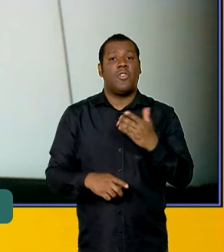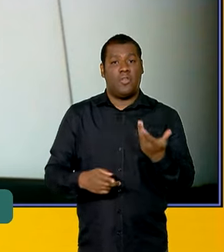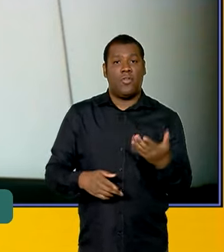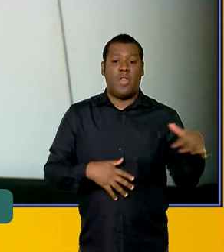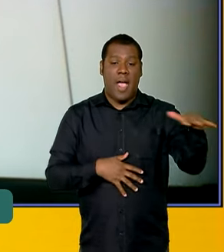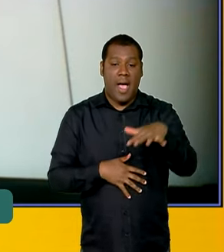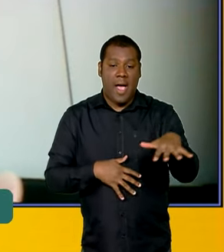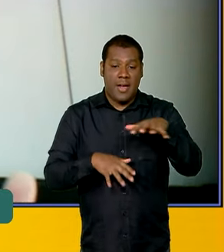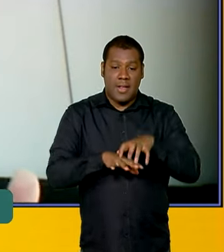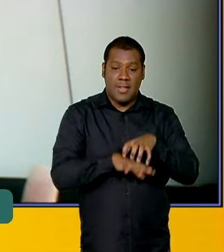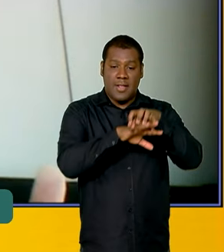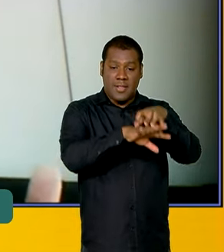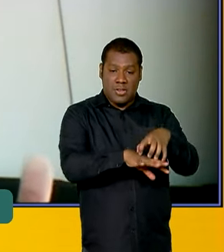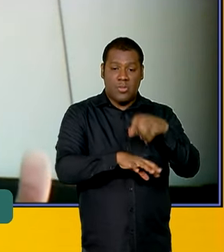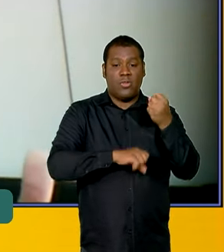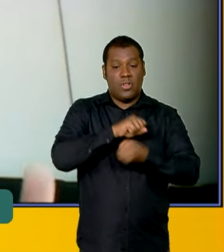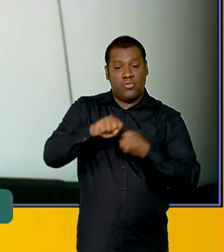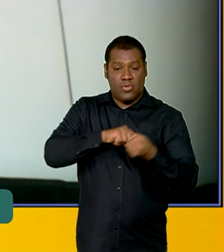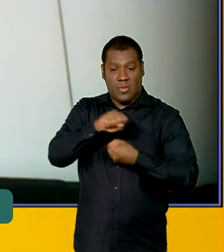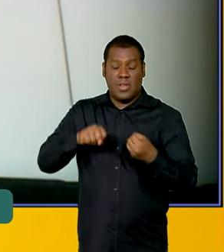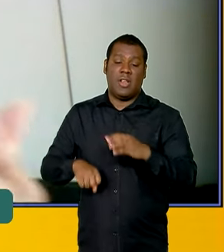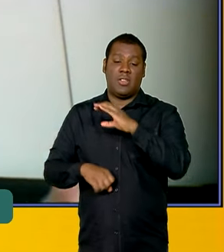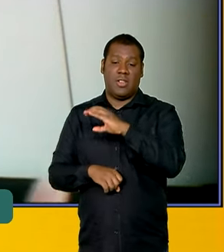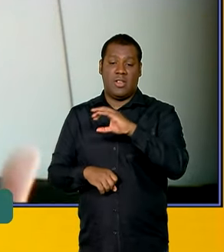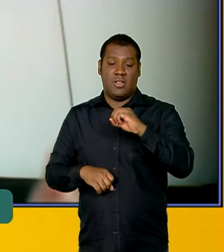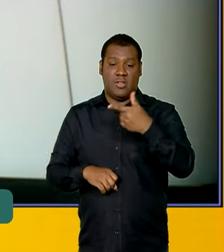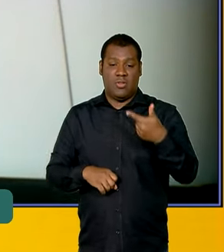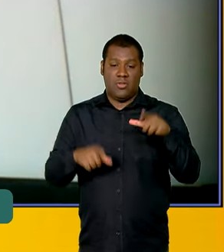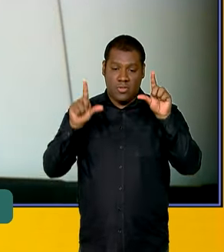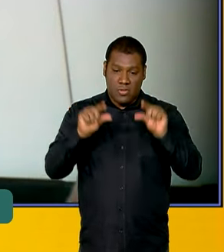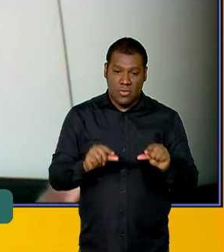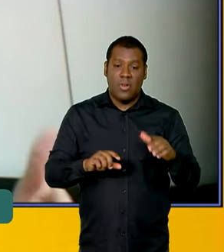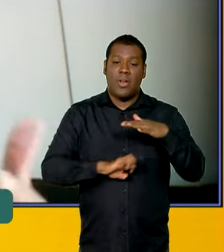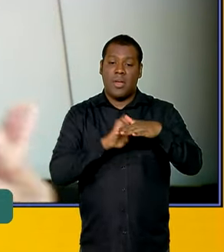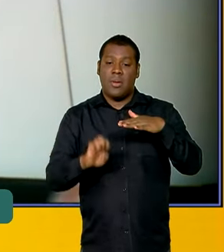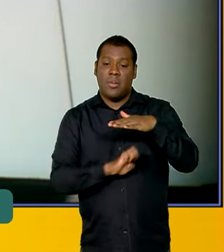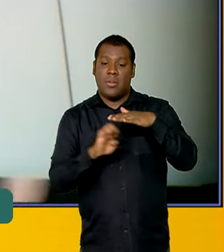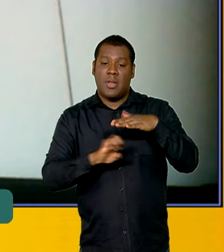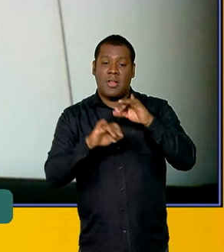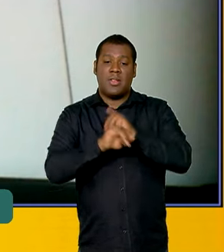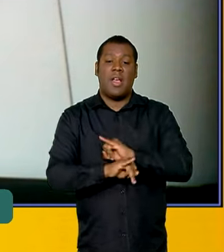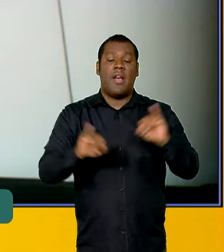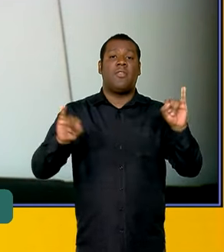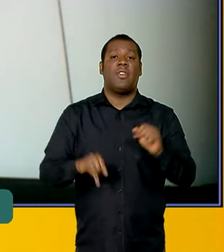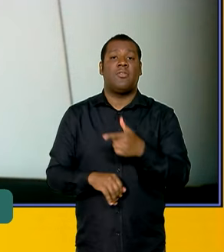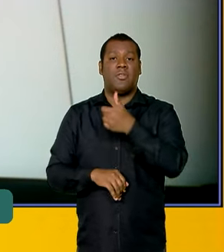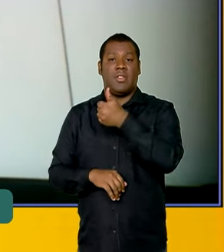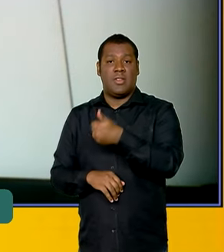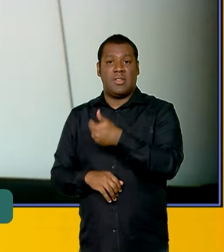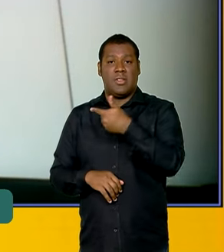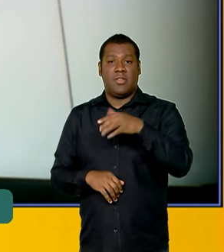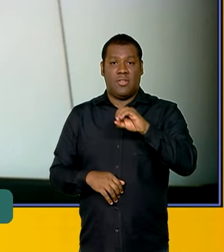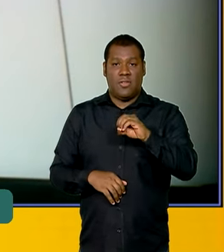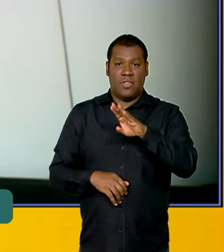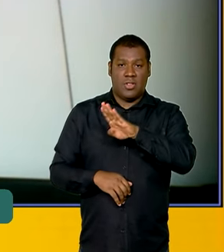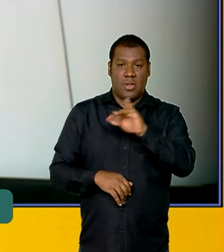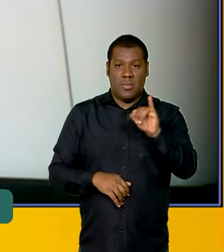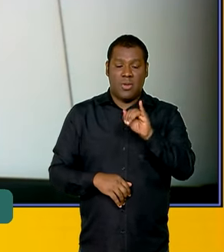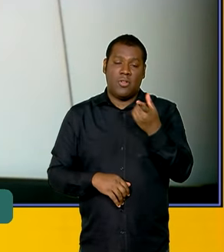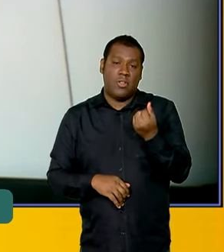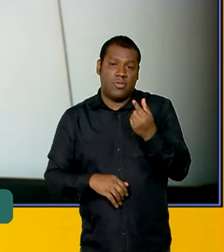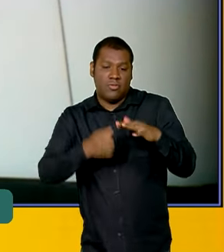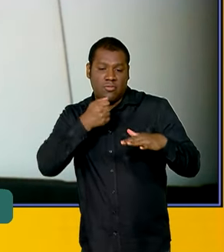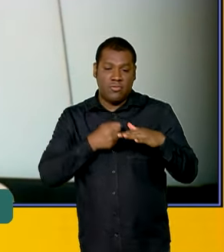transporte. Com isso, as empresas já anunciaram mais de 120 bilhões de novos investimentos no programa Mover.